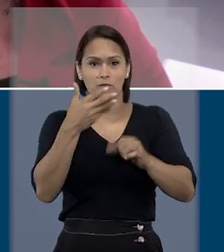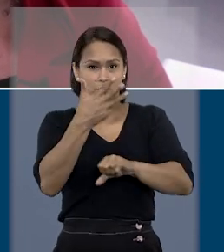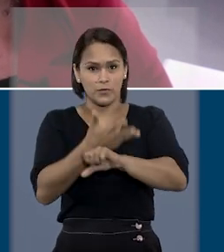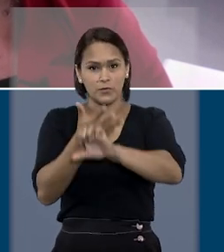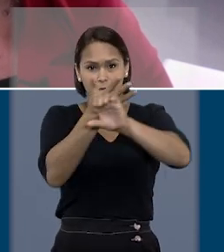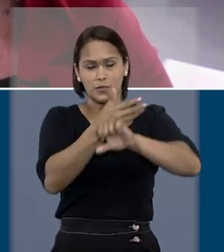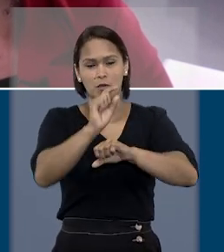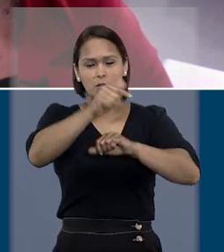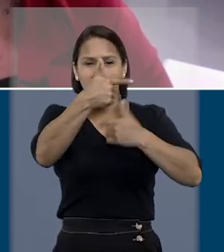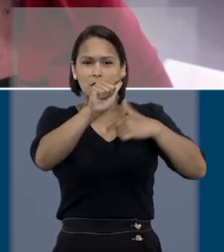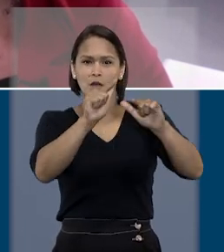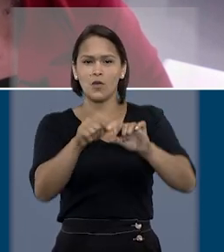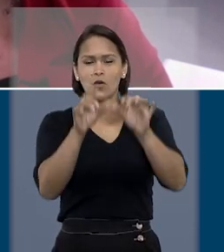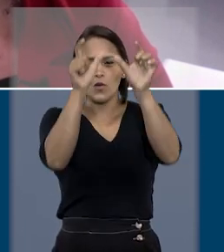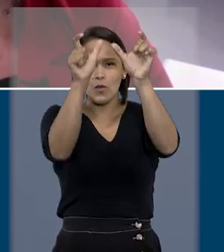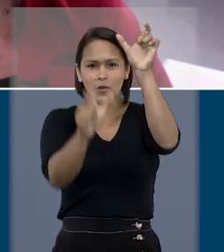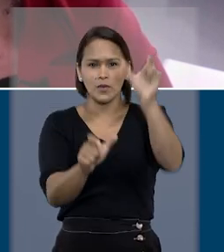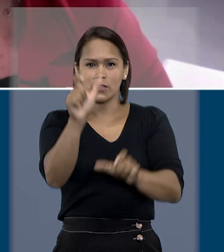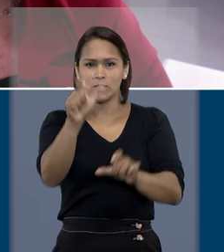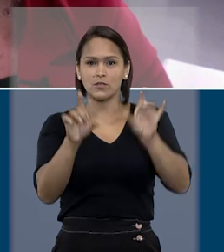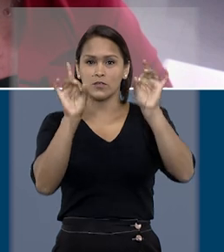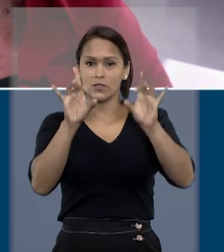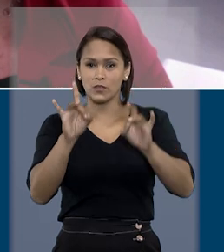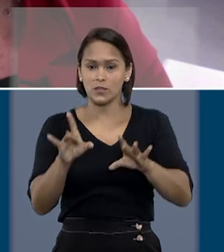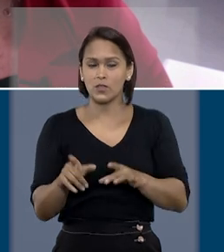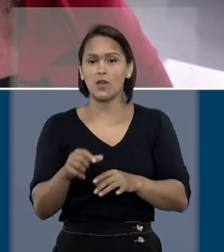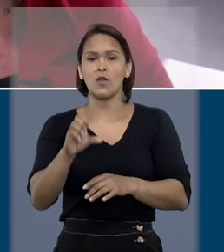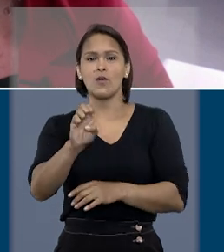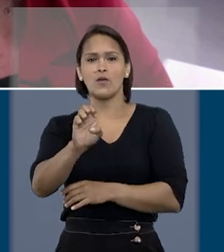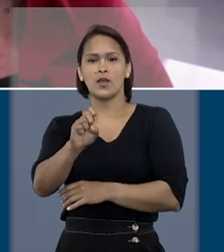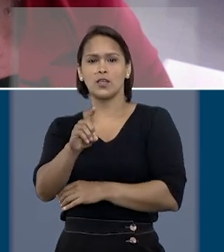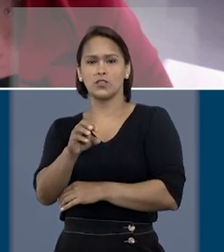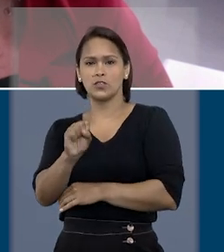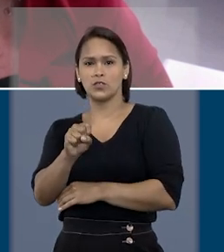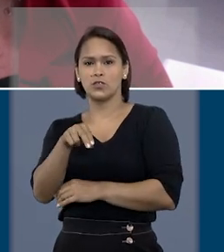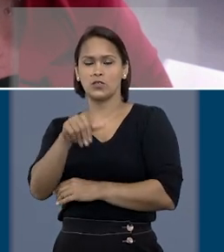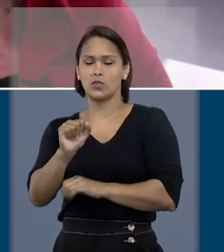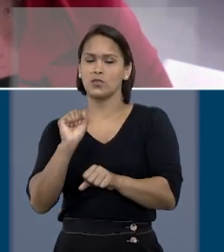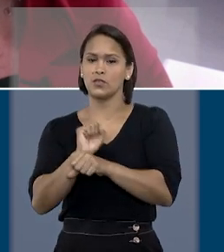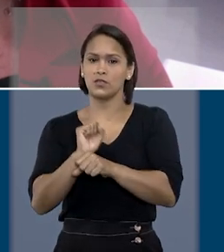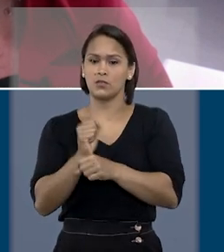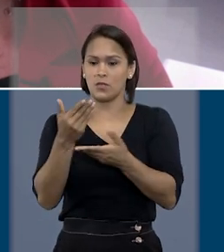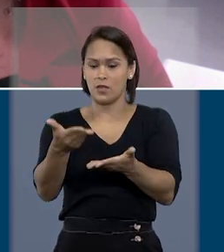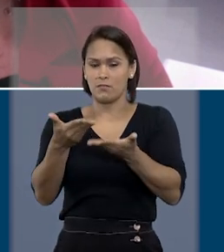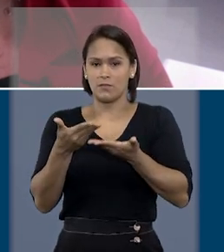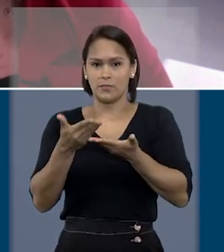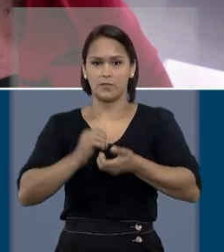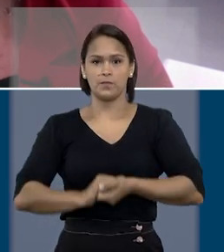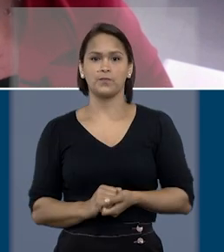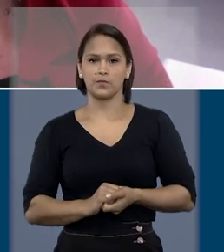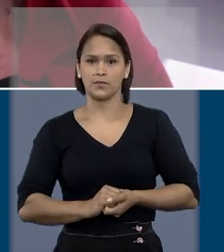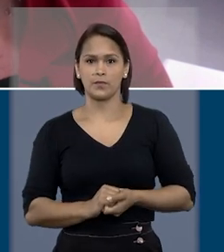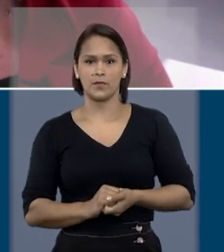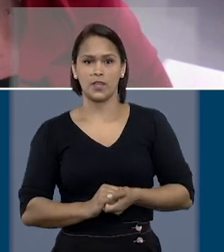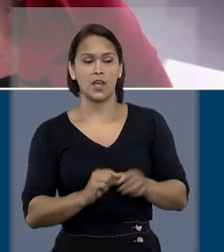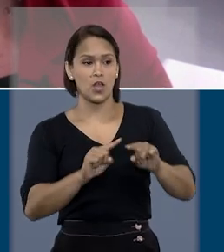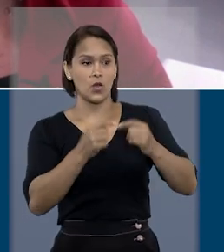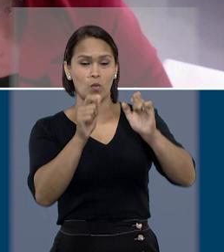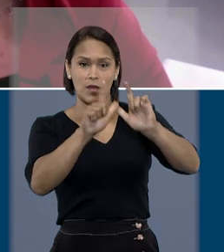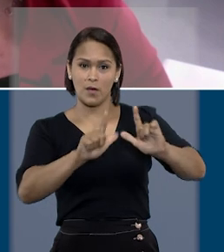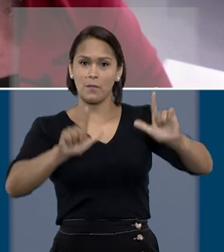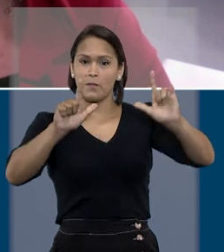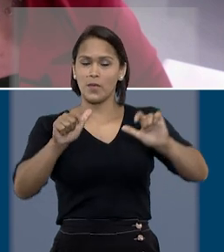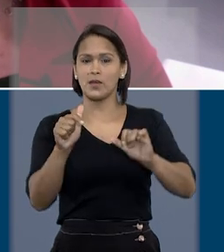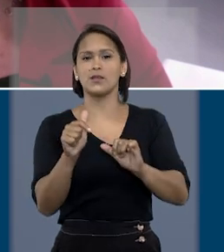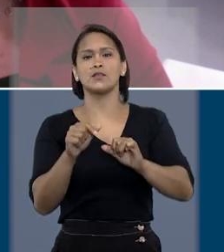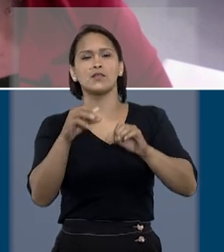videochamada para uma sala de atendimento individual, onde o consultor Edson já está aguardando para atendê-la. Quando eu fizer isso,